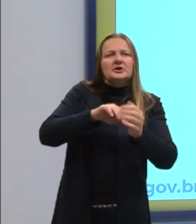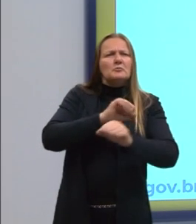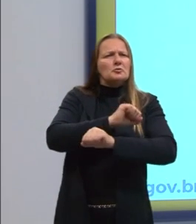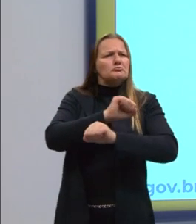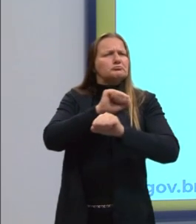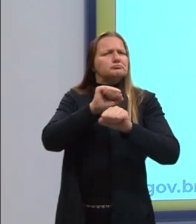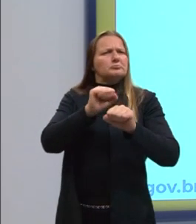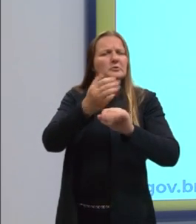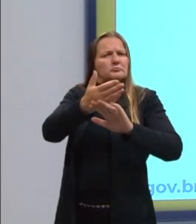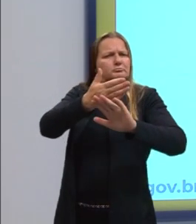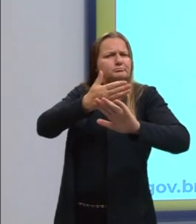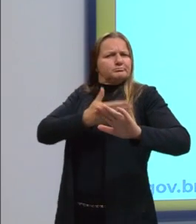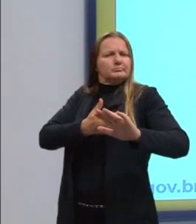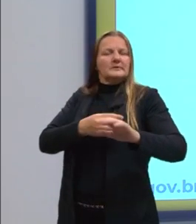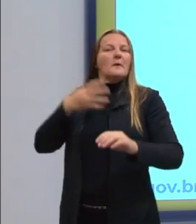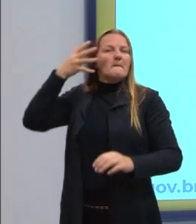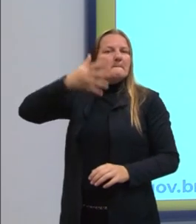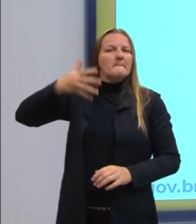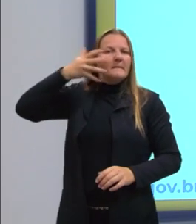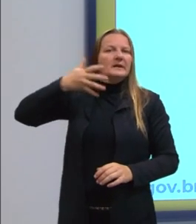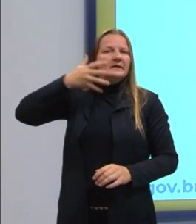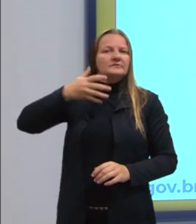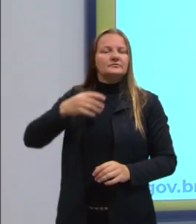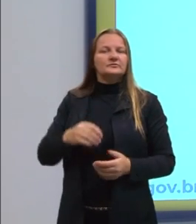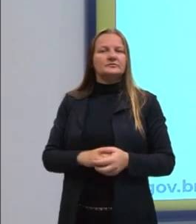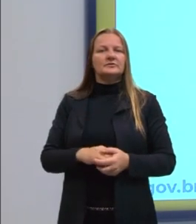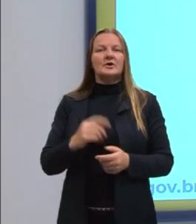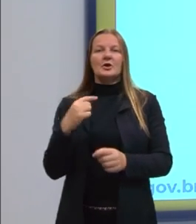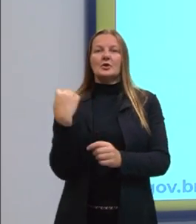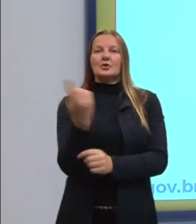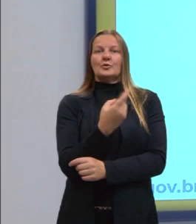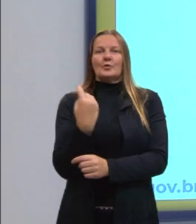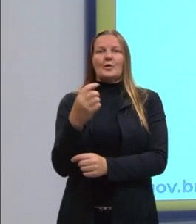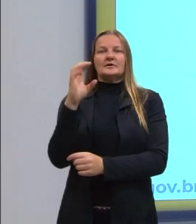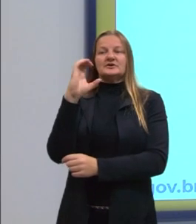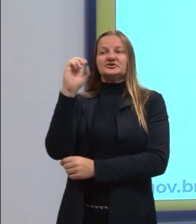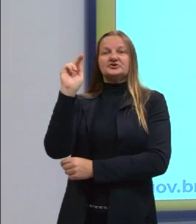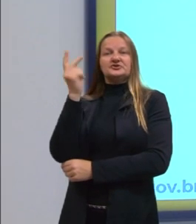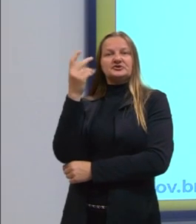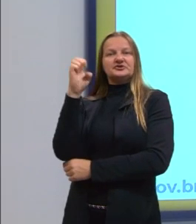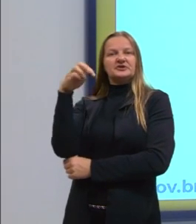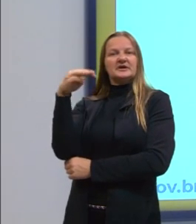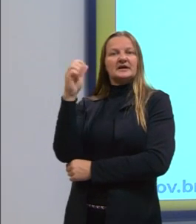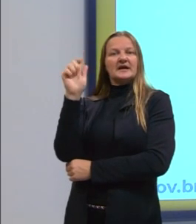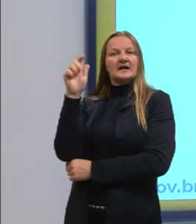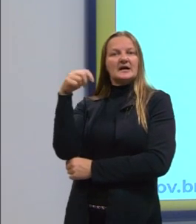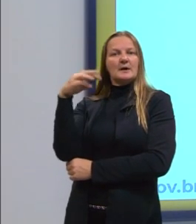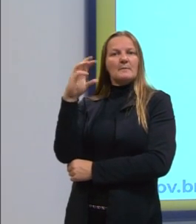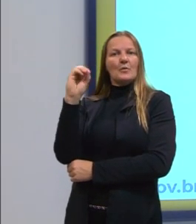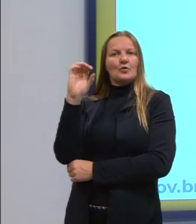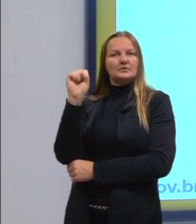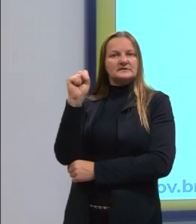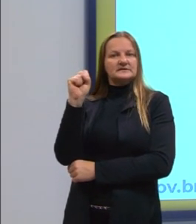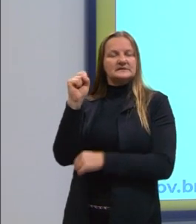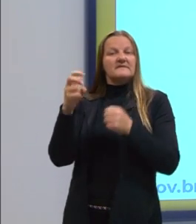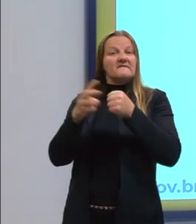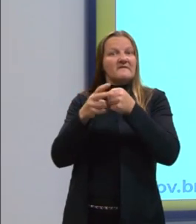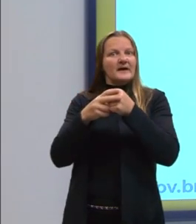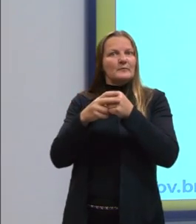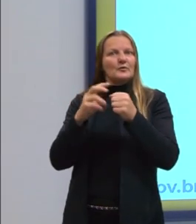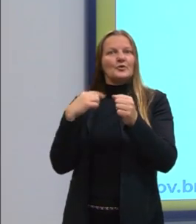local da palestra. Quem chegou cedo? Nós. Não está escrito, mas eu consigo identificar.